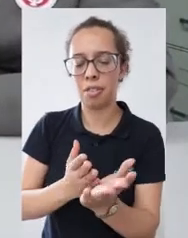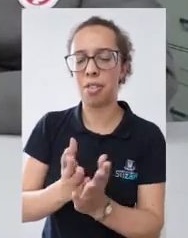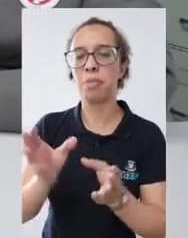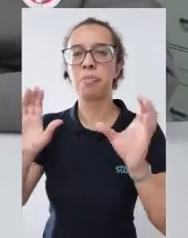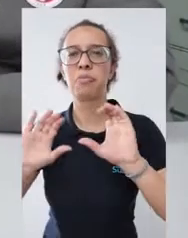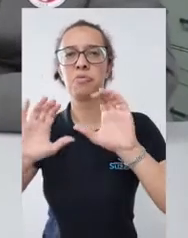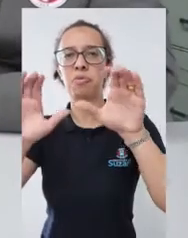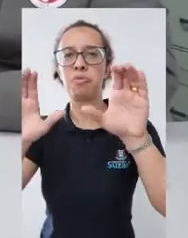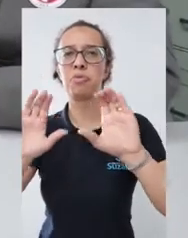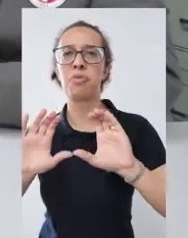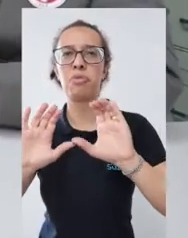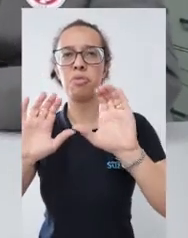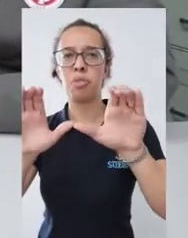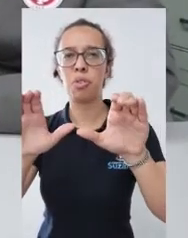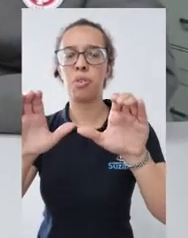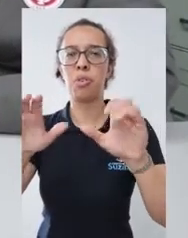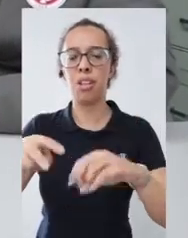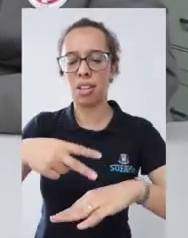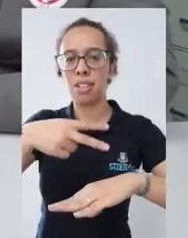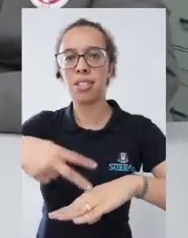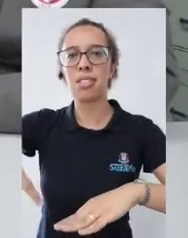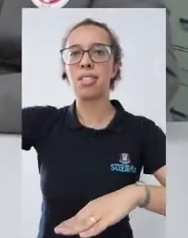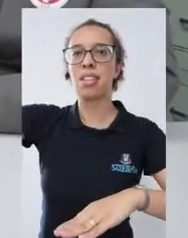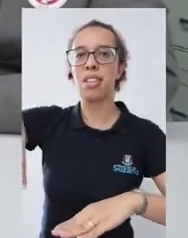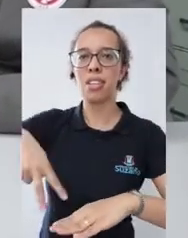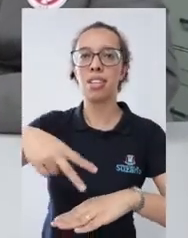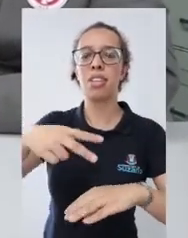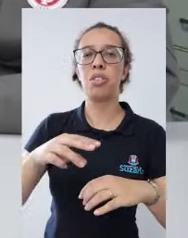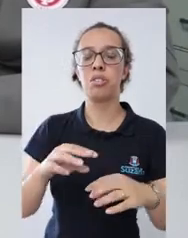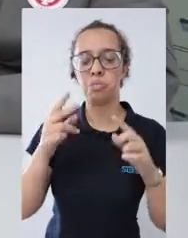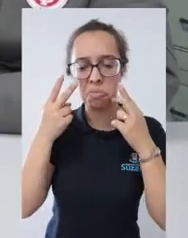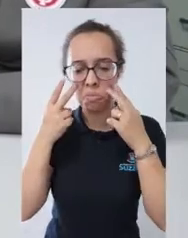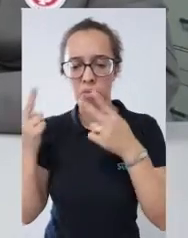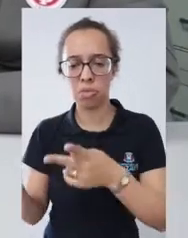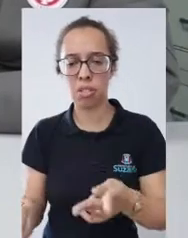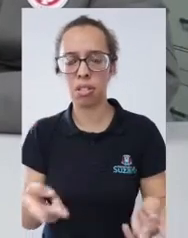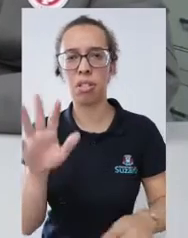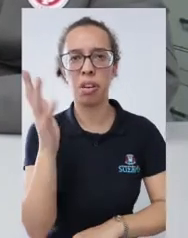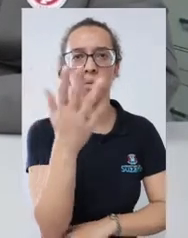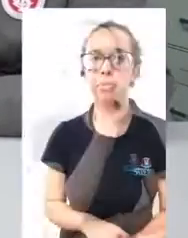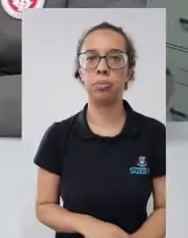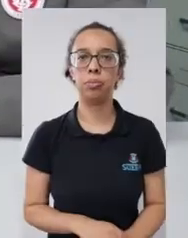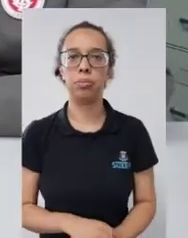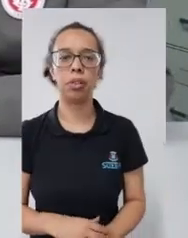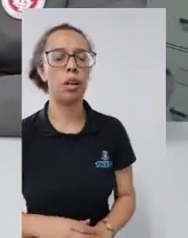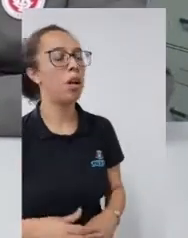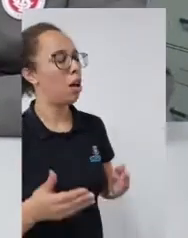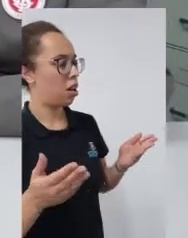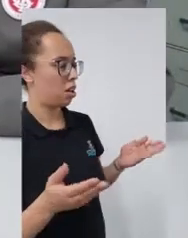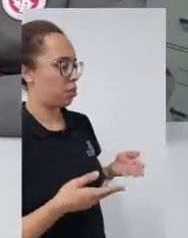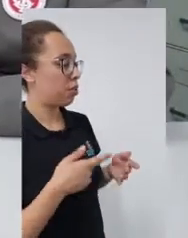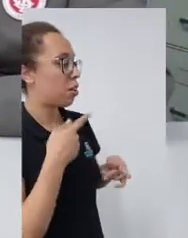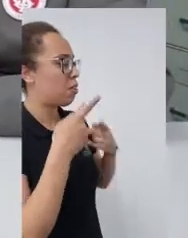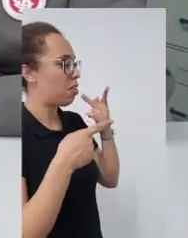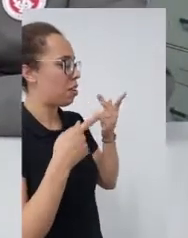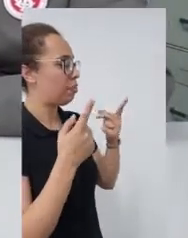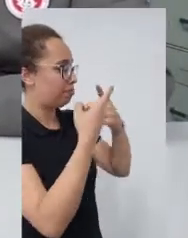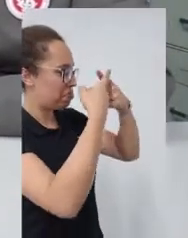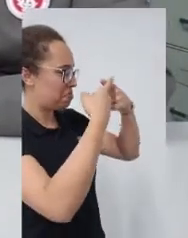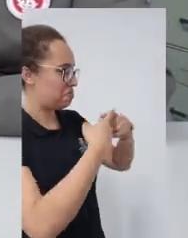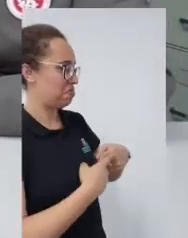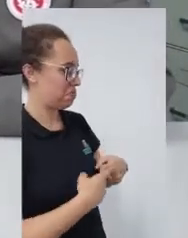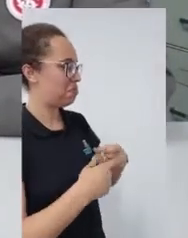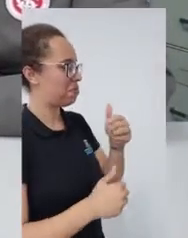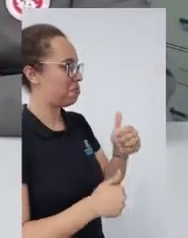de vôlei. Enfim, é uma atividade intensa, né? Passando por semana mais de 7 mil pessoas. Secretário, vamos falar de competições?